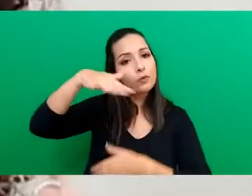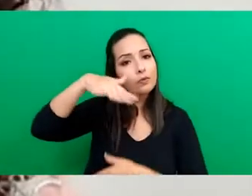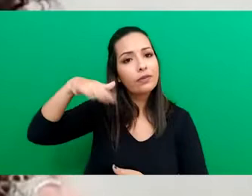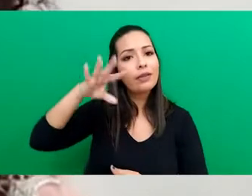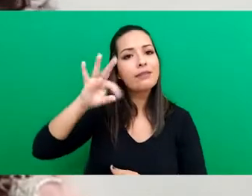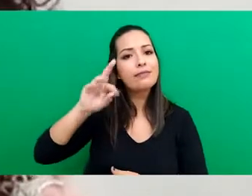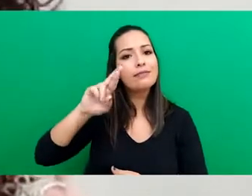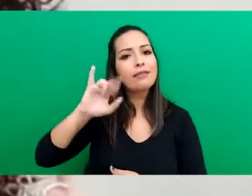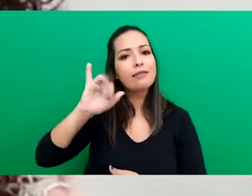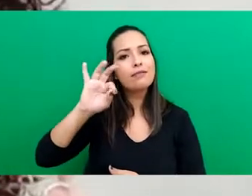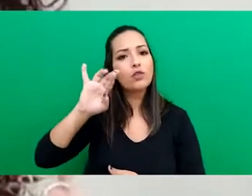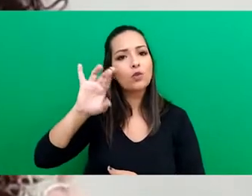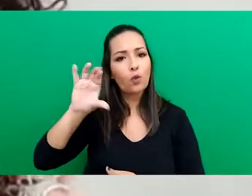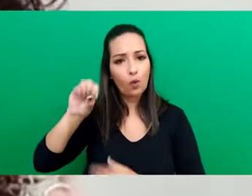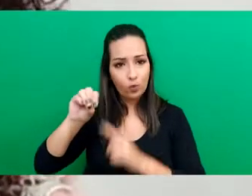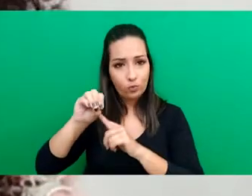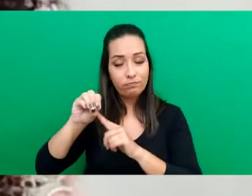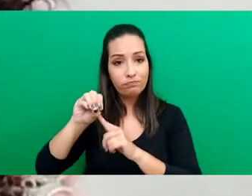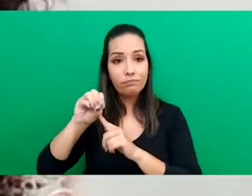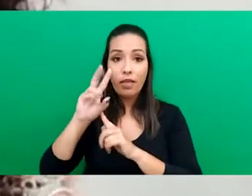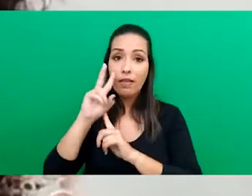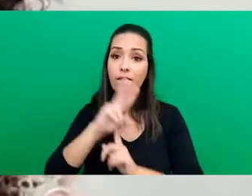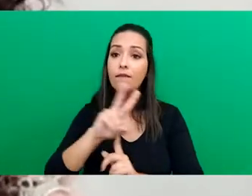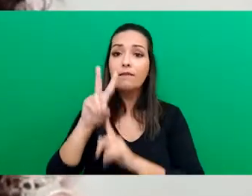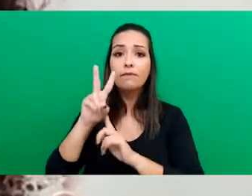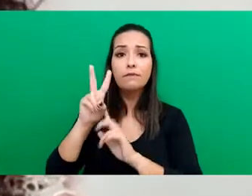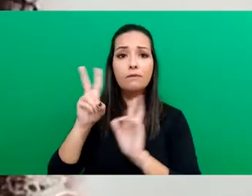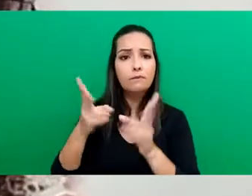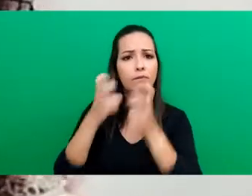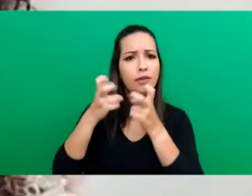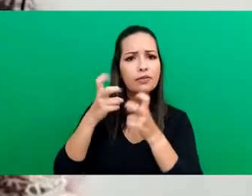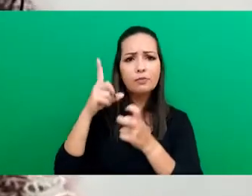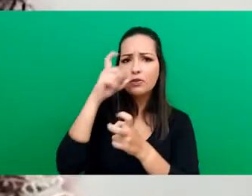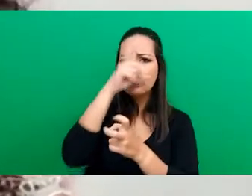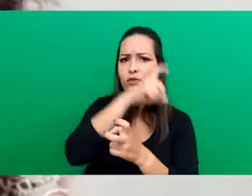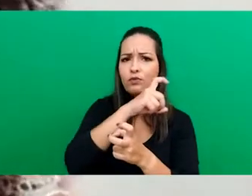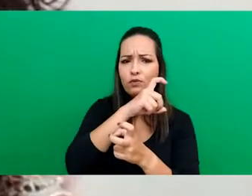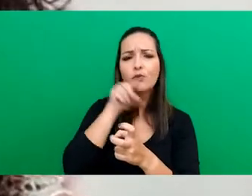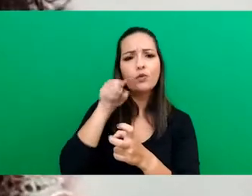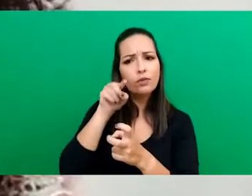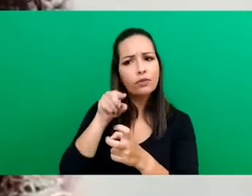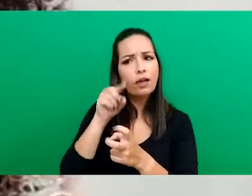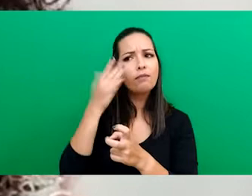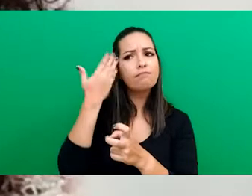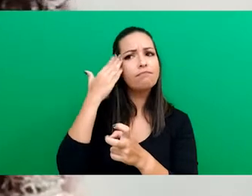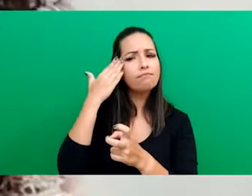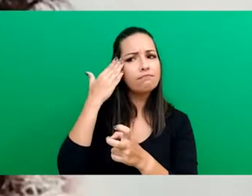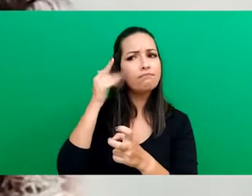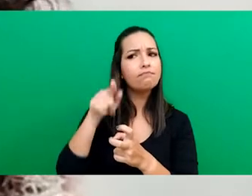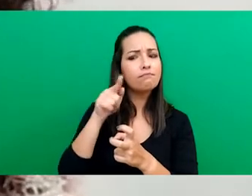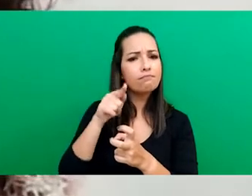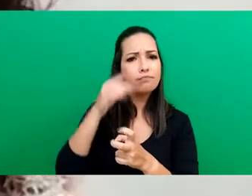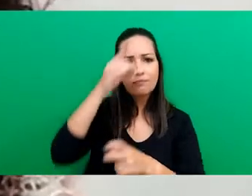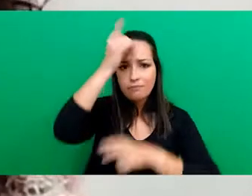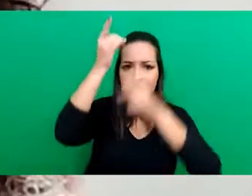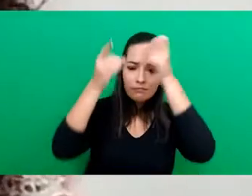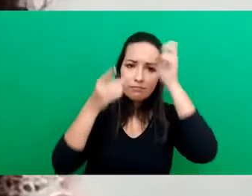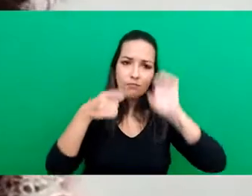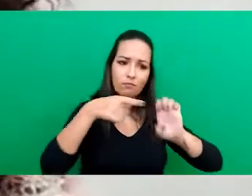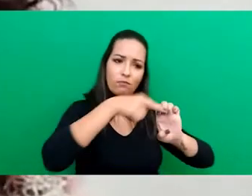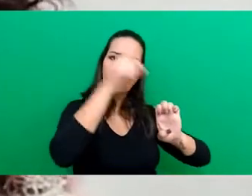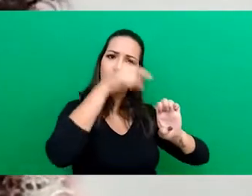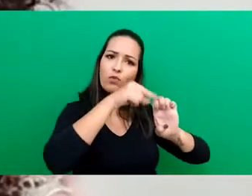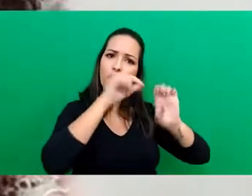território. Eles visualizaram uma dificuldade e aproveitaram essa dificuldade, uma forma de empreender e